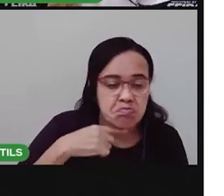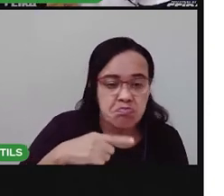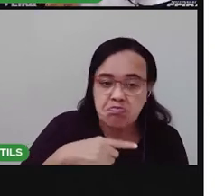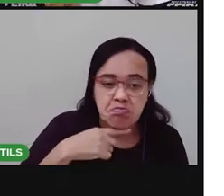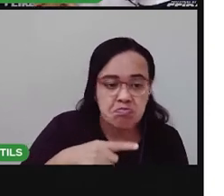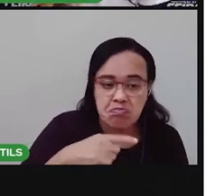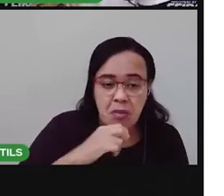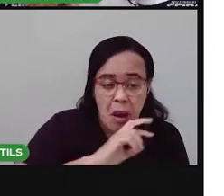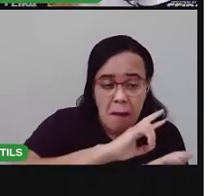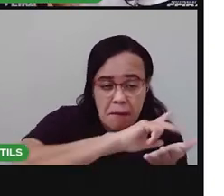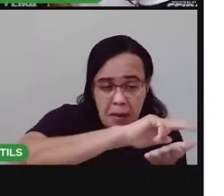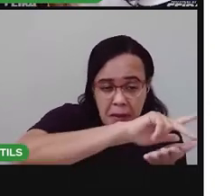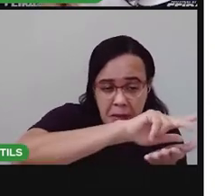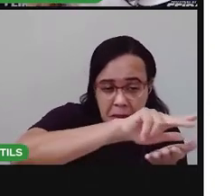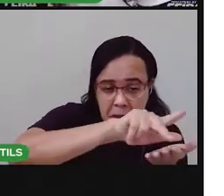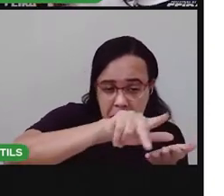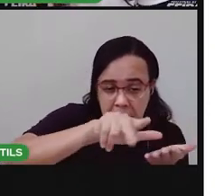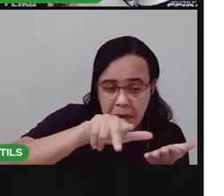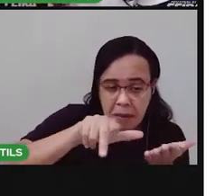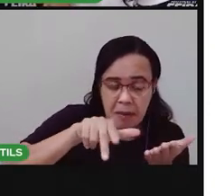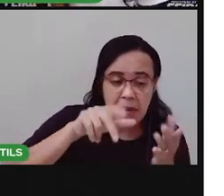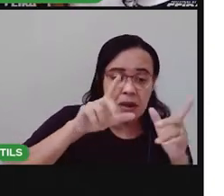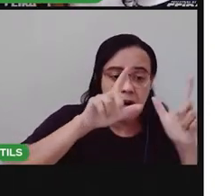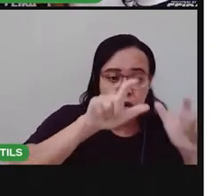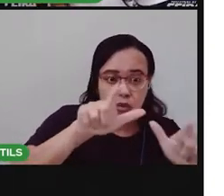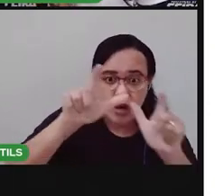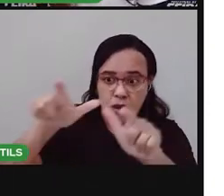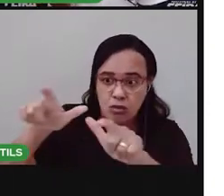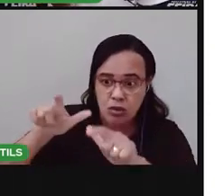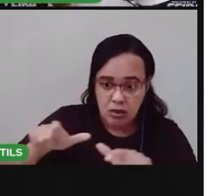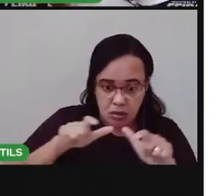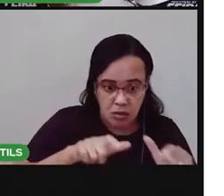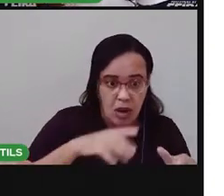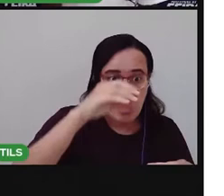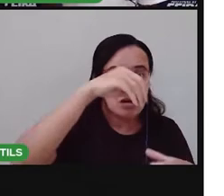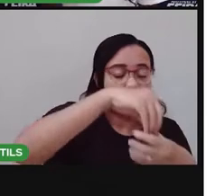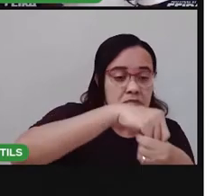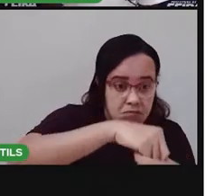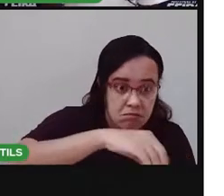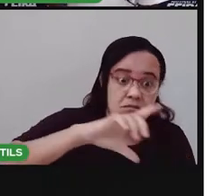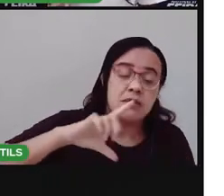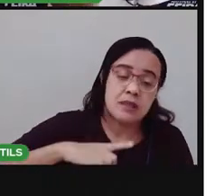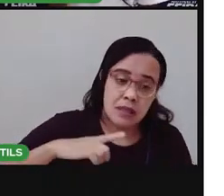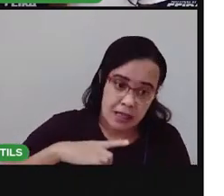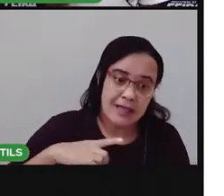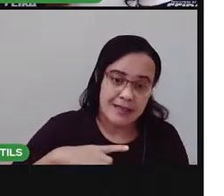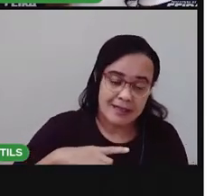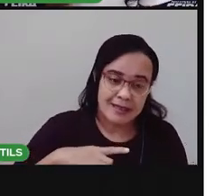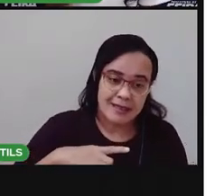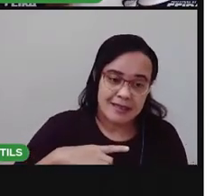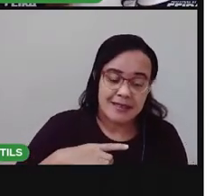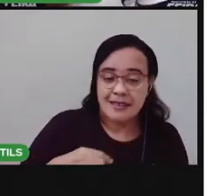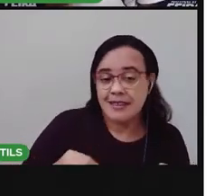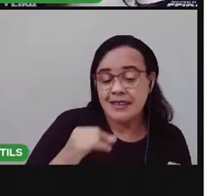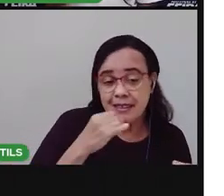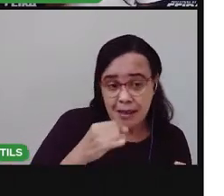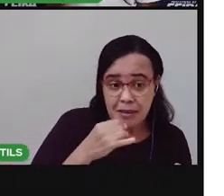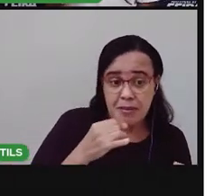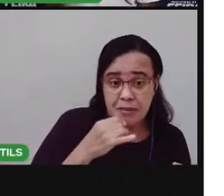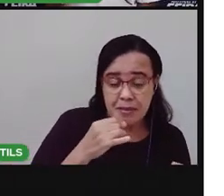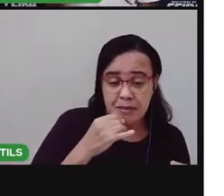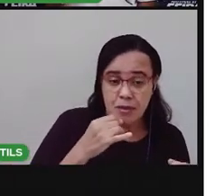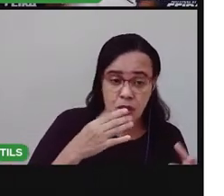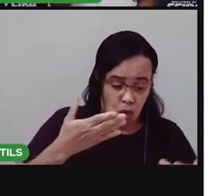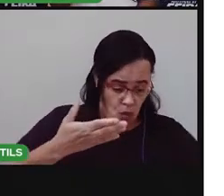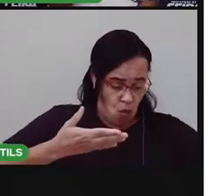diversos ambientes em que a gente circula inclusive esses estão presentes nosso próprio corpo